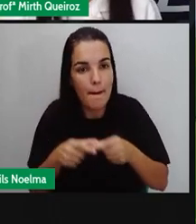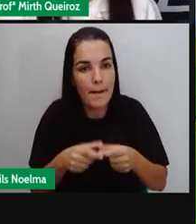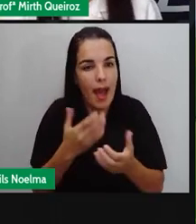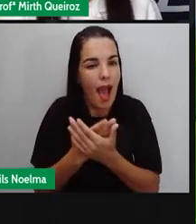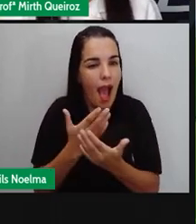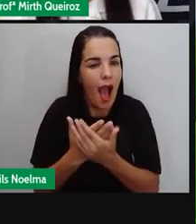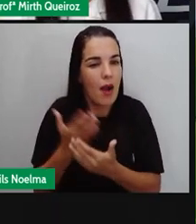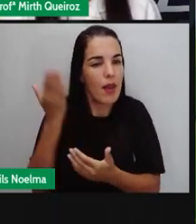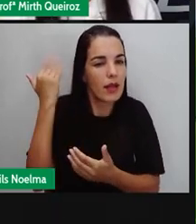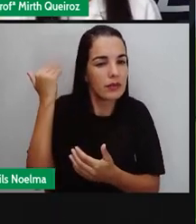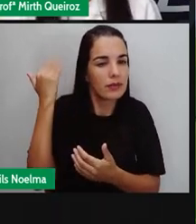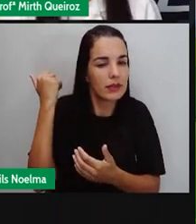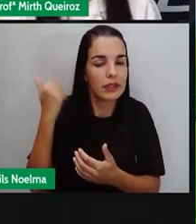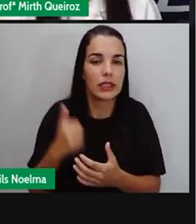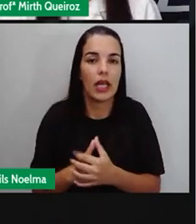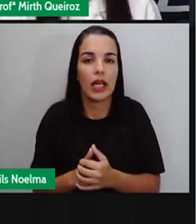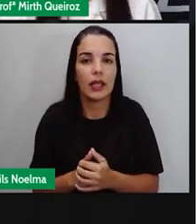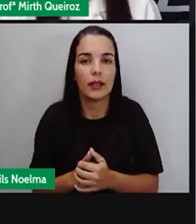da semana anterior